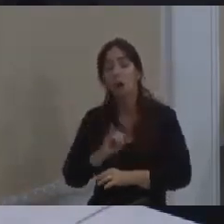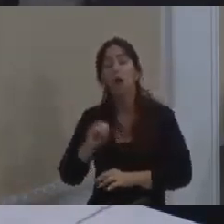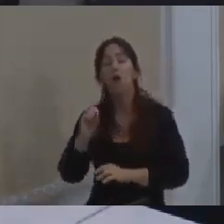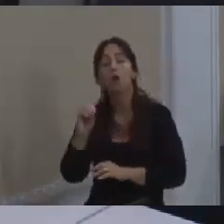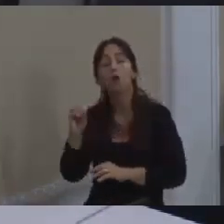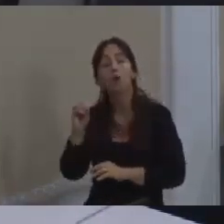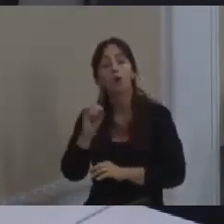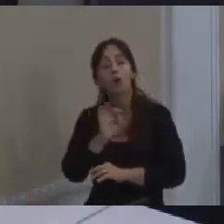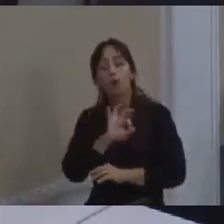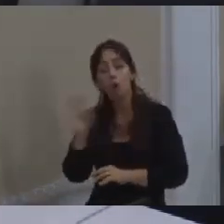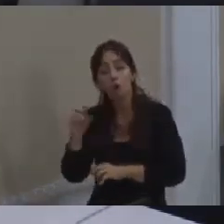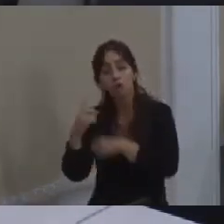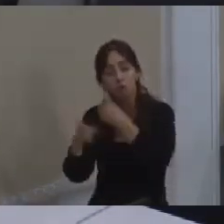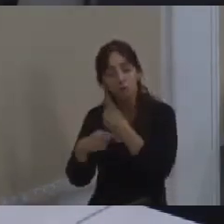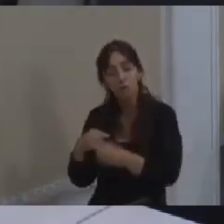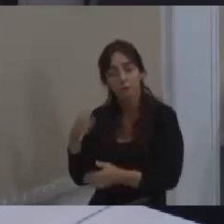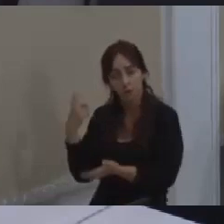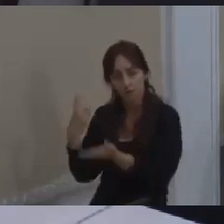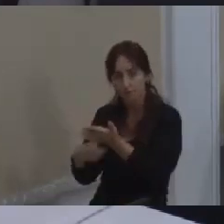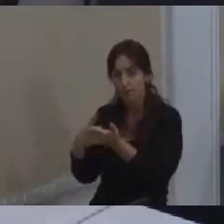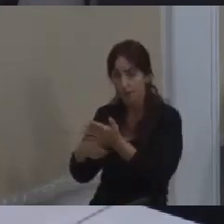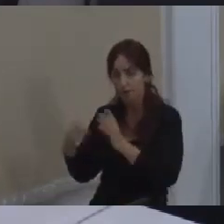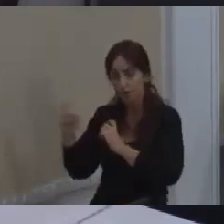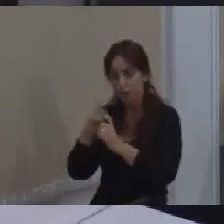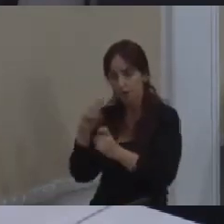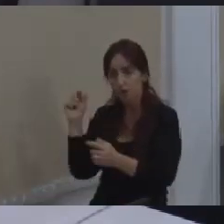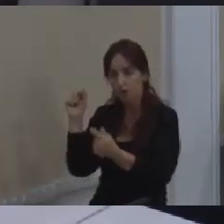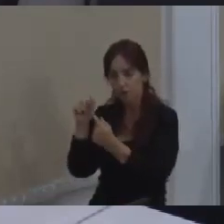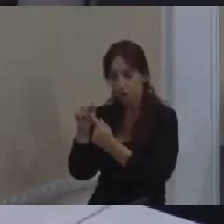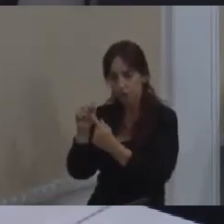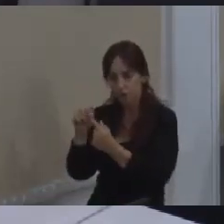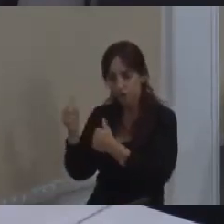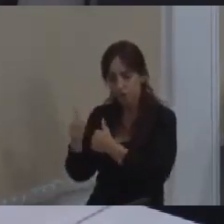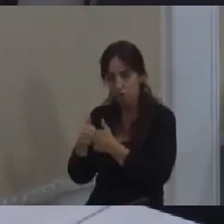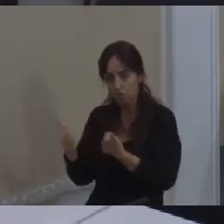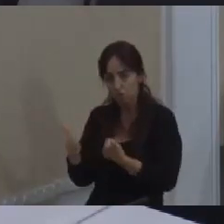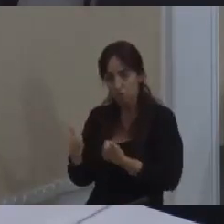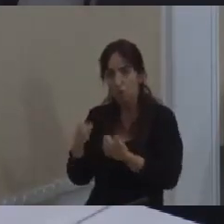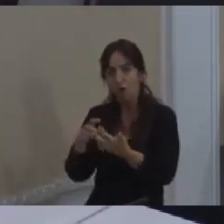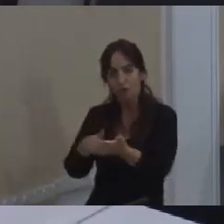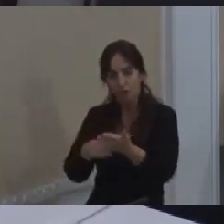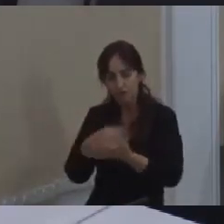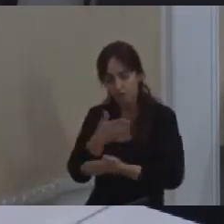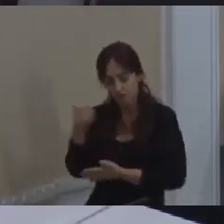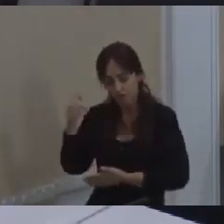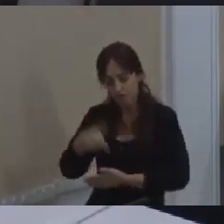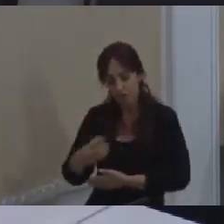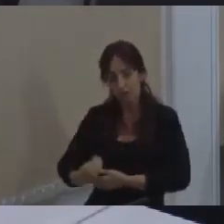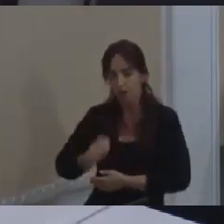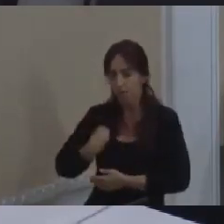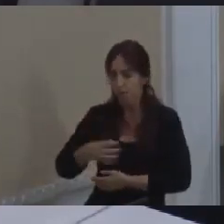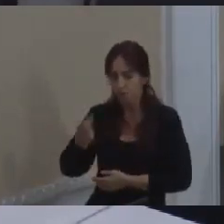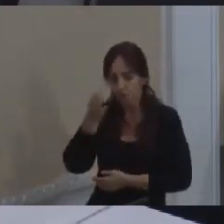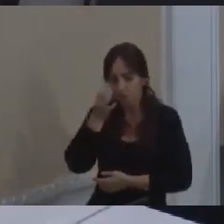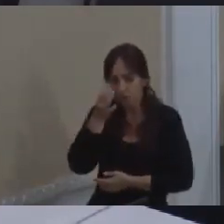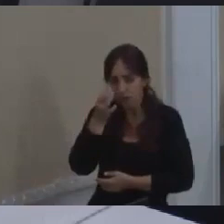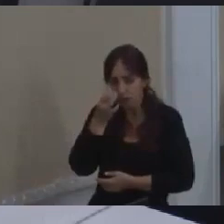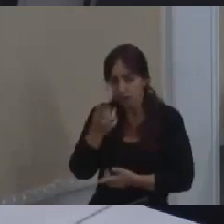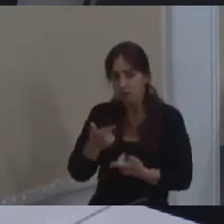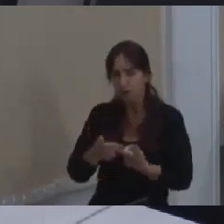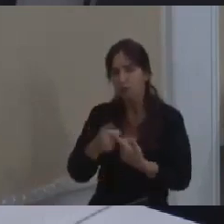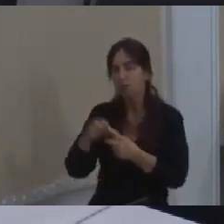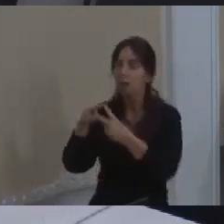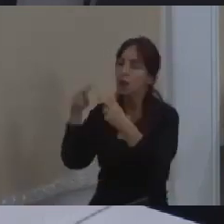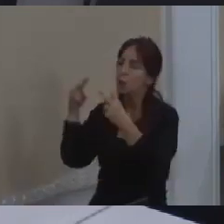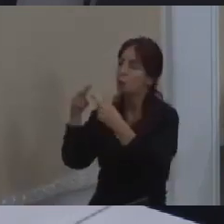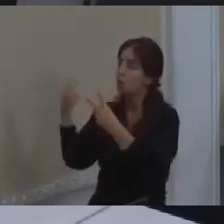uma audiência pontualmente sobre isso. gente vai te receber aqui pessoalmente para não ficar uma situação remota. O